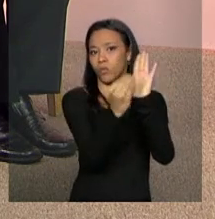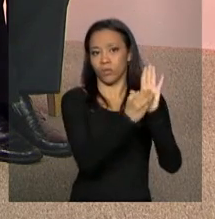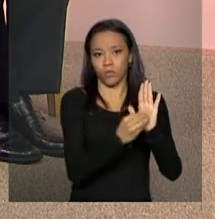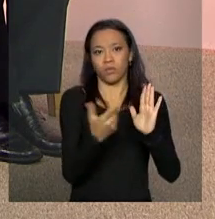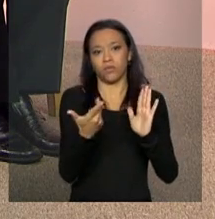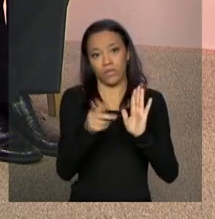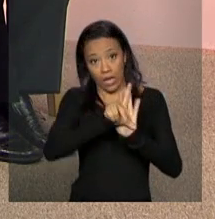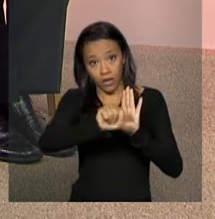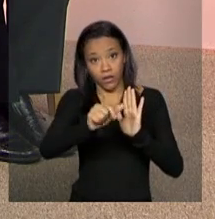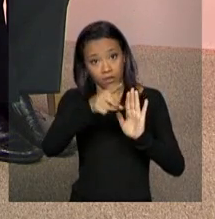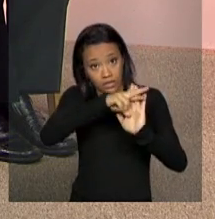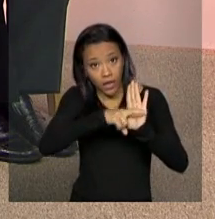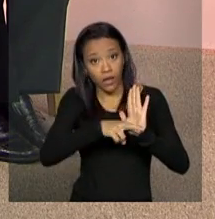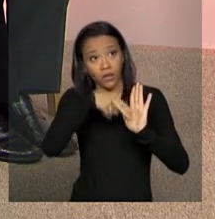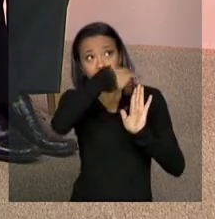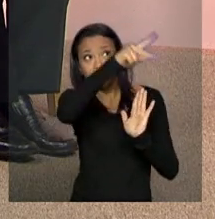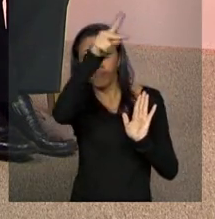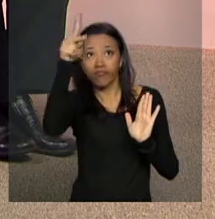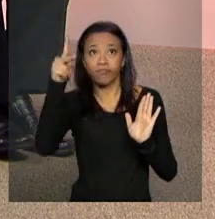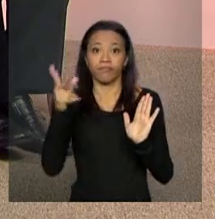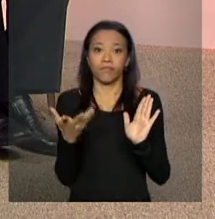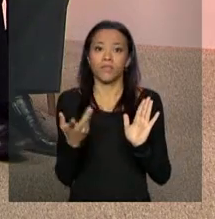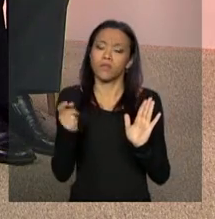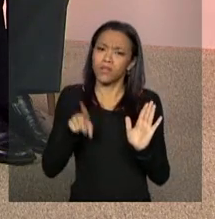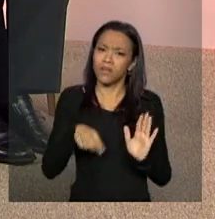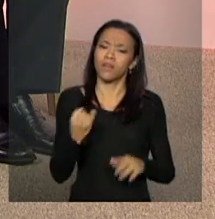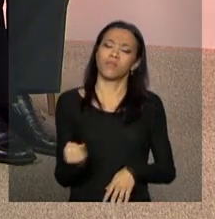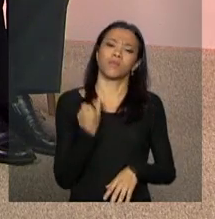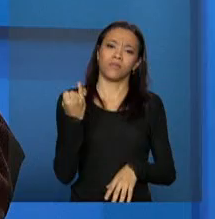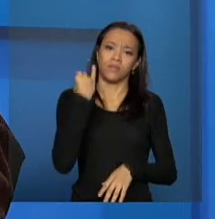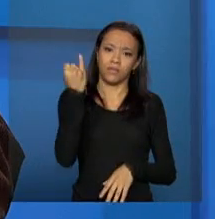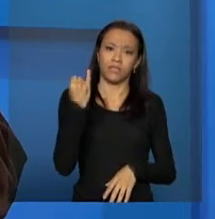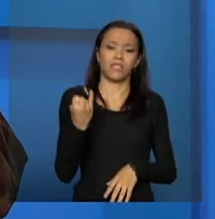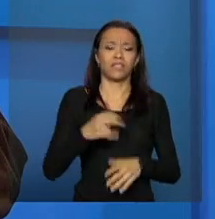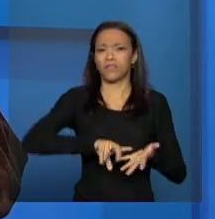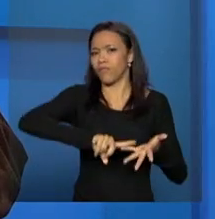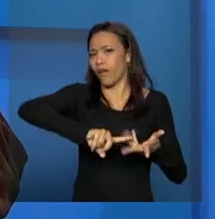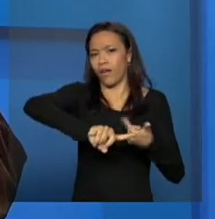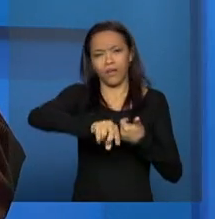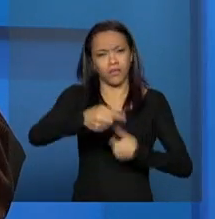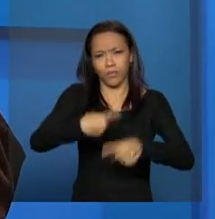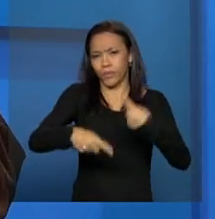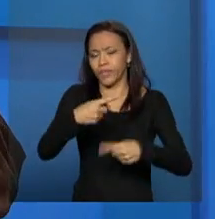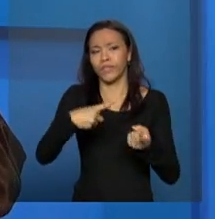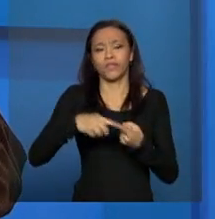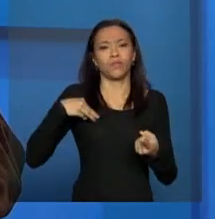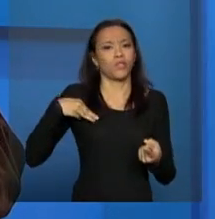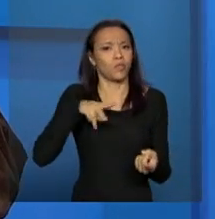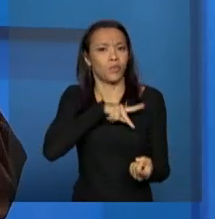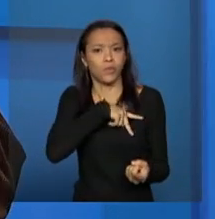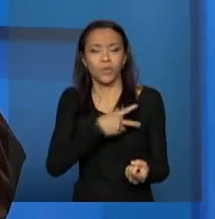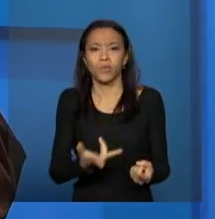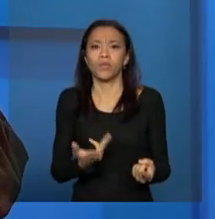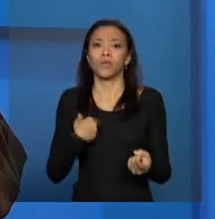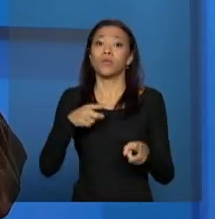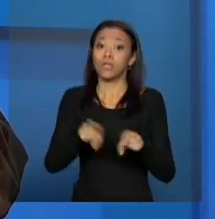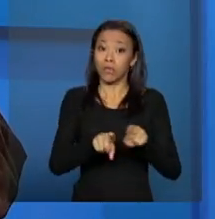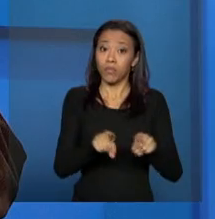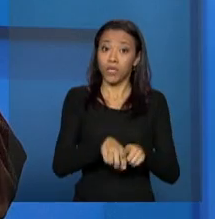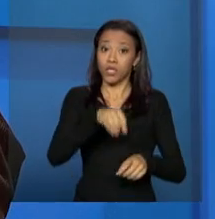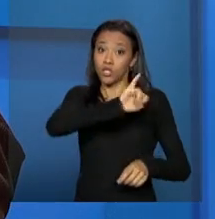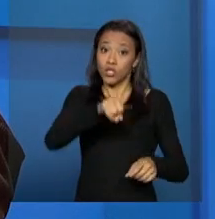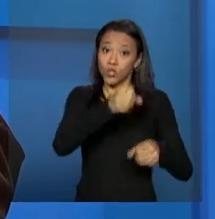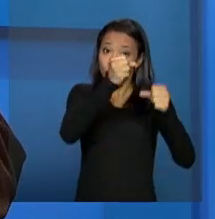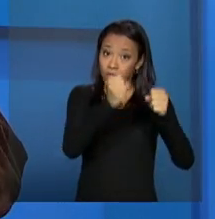exemplo, na verdade, e aquilo que está pactuado em série, em uma série de políticas, no Ministério Público, no próprio Judiciário, como é que essas